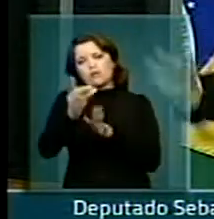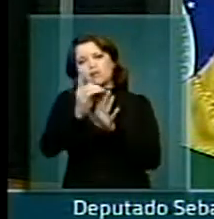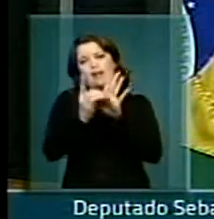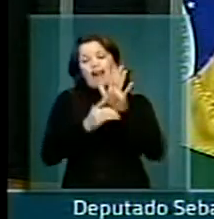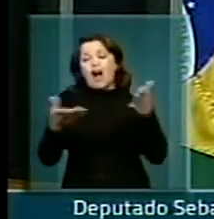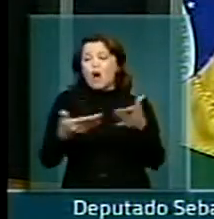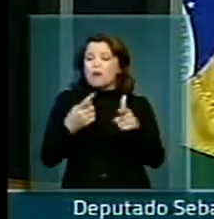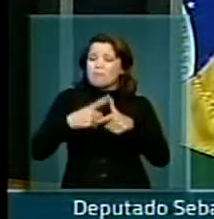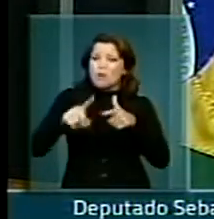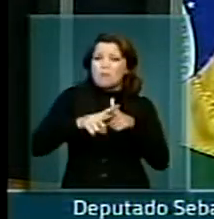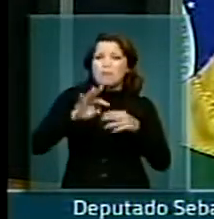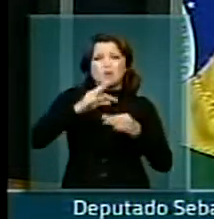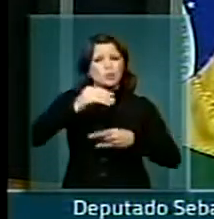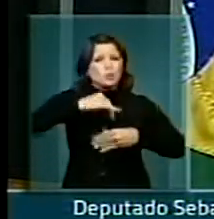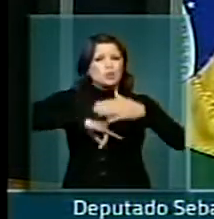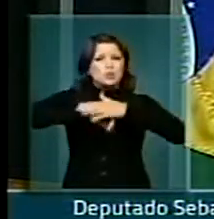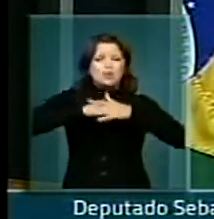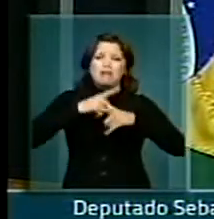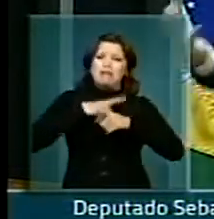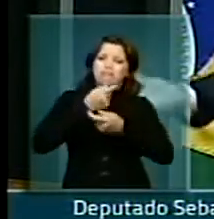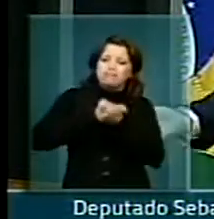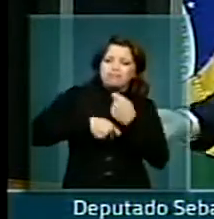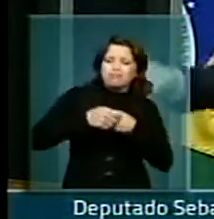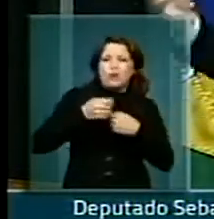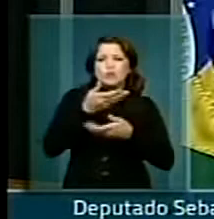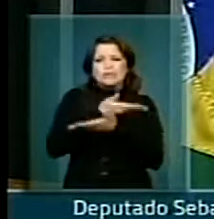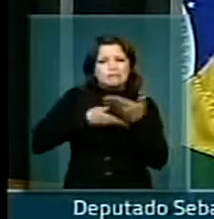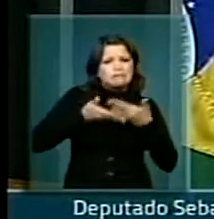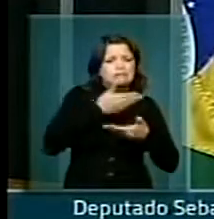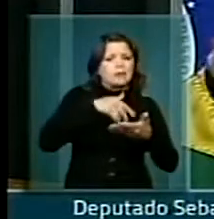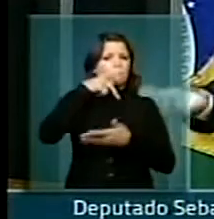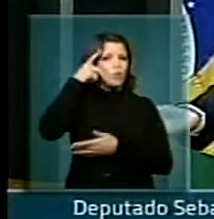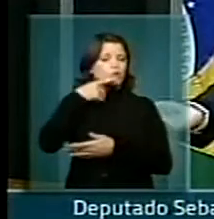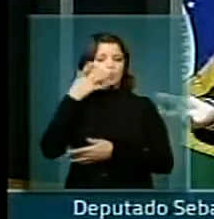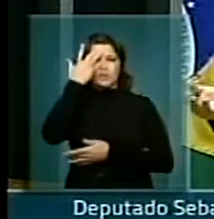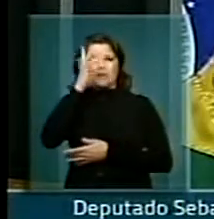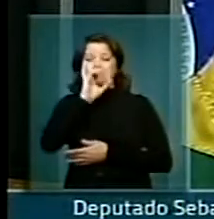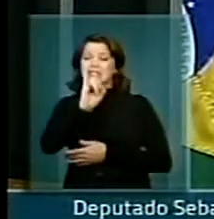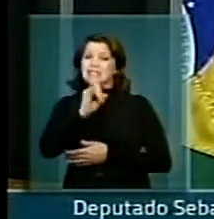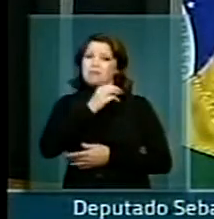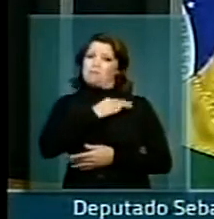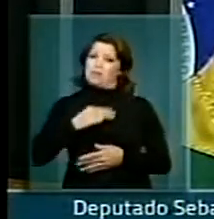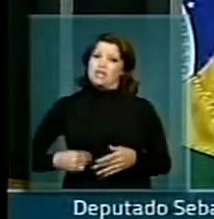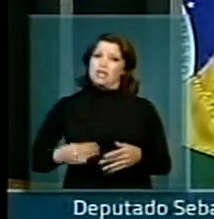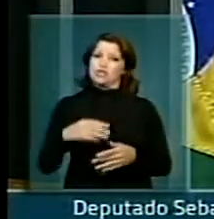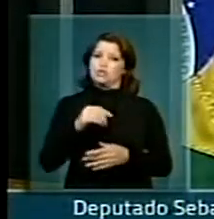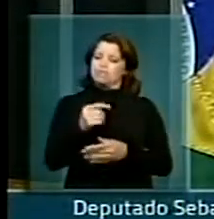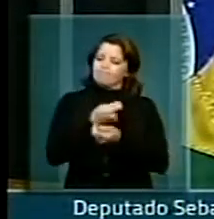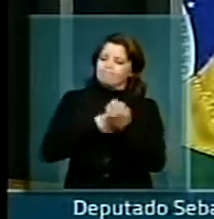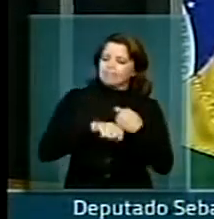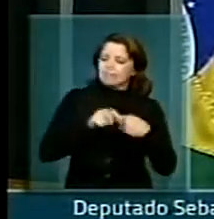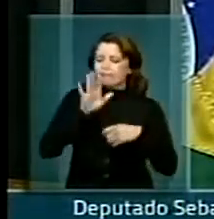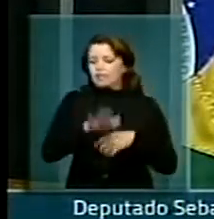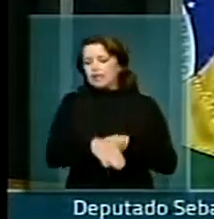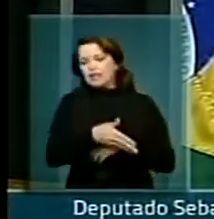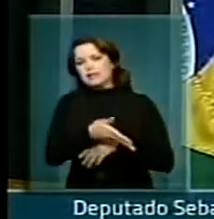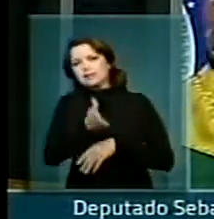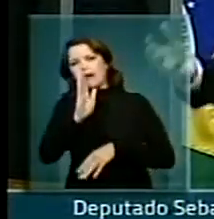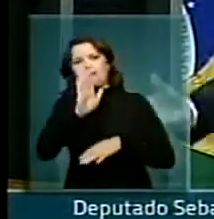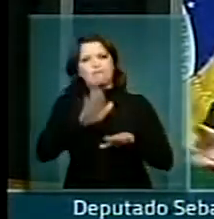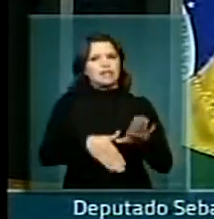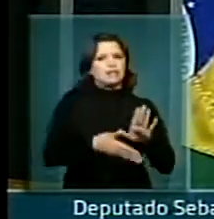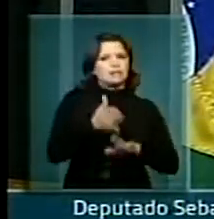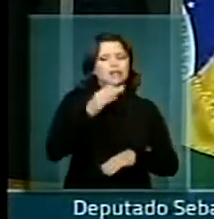nesta crise institucional de articulação política. Não sabemos se o ministro da articulação política se fica, se sai. Está uma